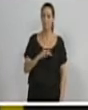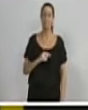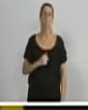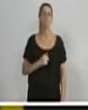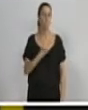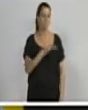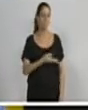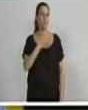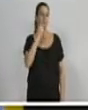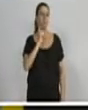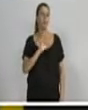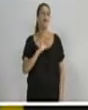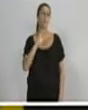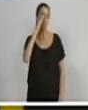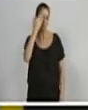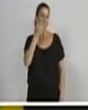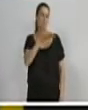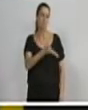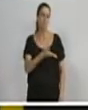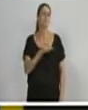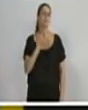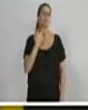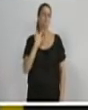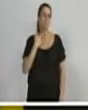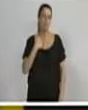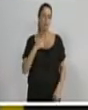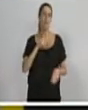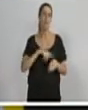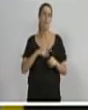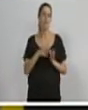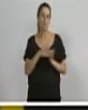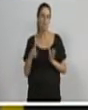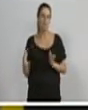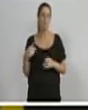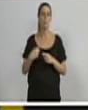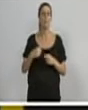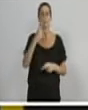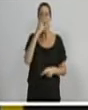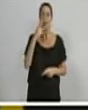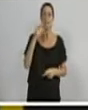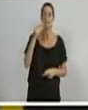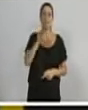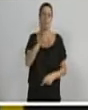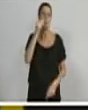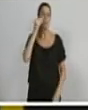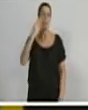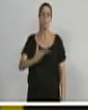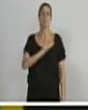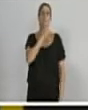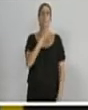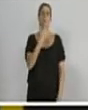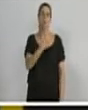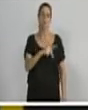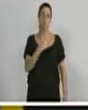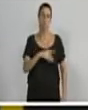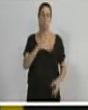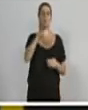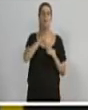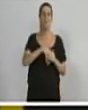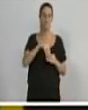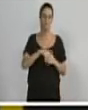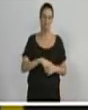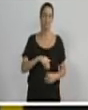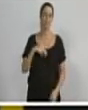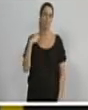Exª queira, nesse momento que virou moda, talvez tentar salvar a eleição de vereador, falar mal do PT.